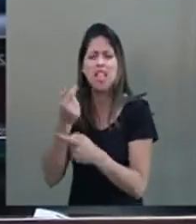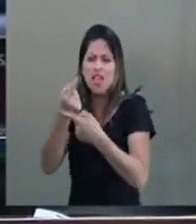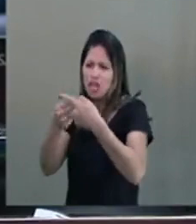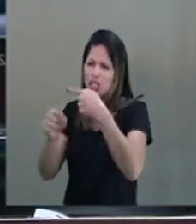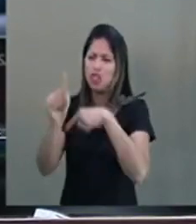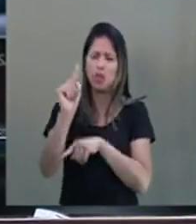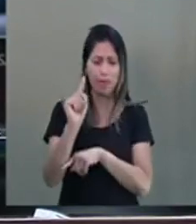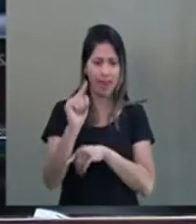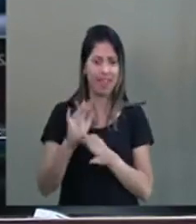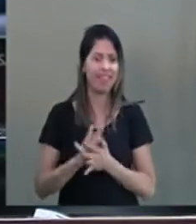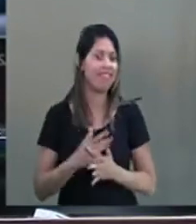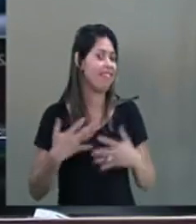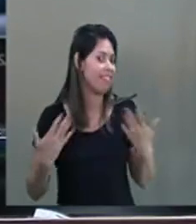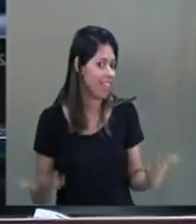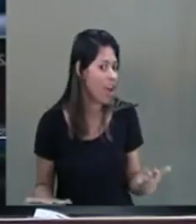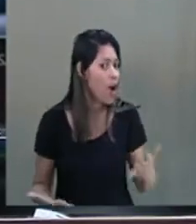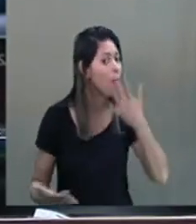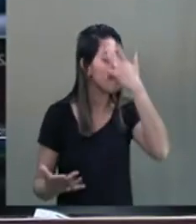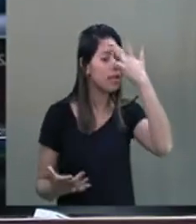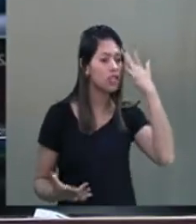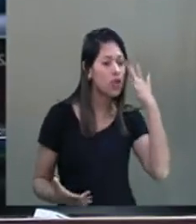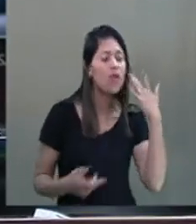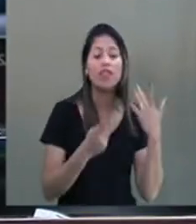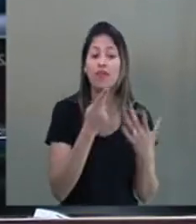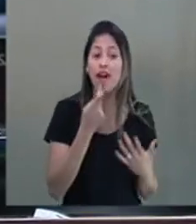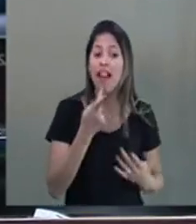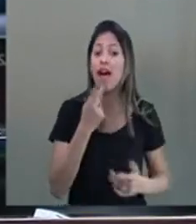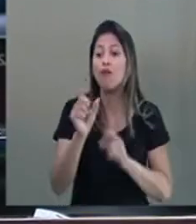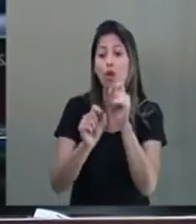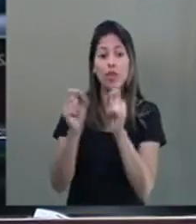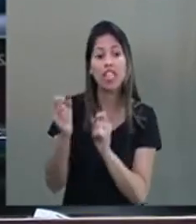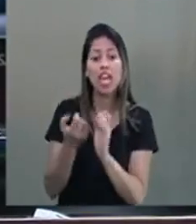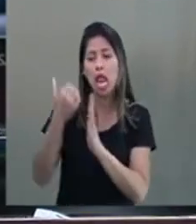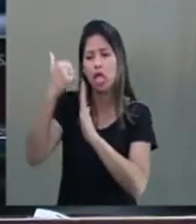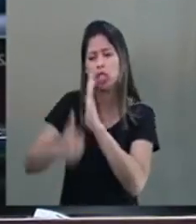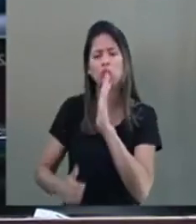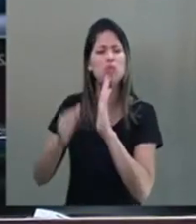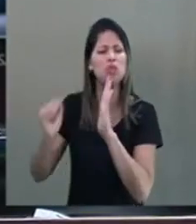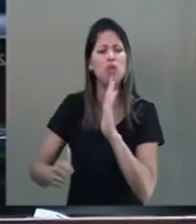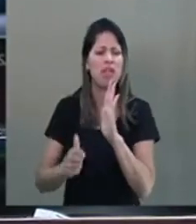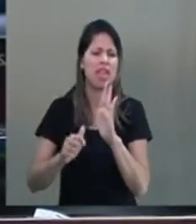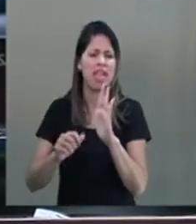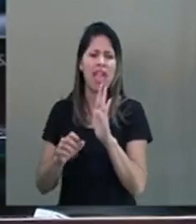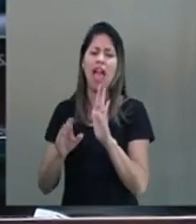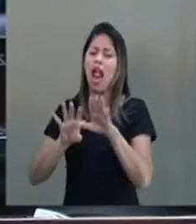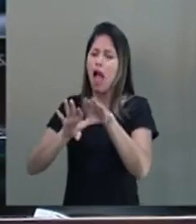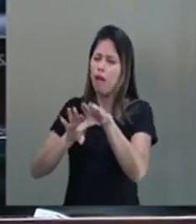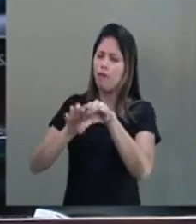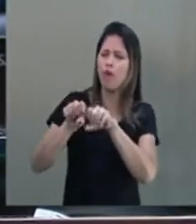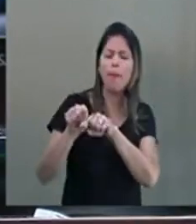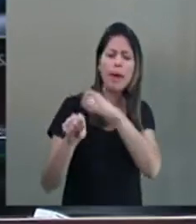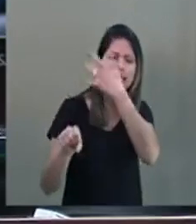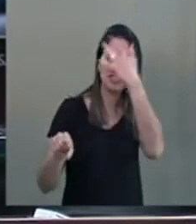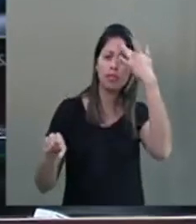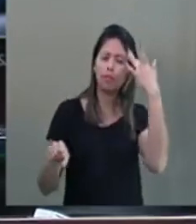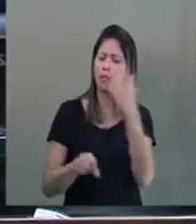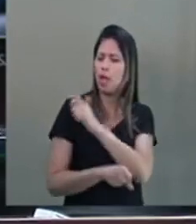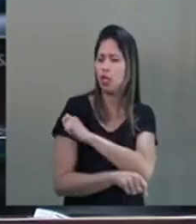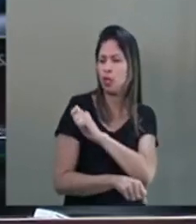que diziam que ia diminuir a qualidade dos nossos formandos, quebraram a cara. O sonho se tornou.